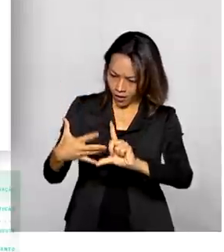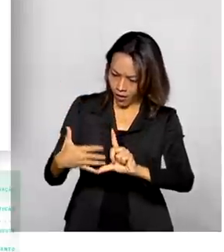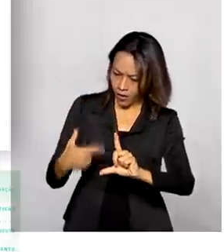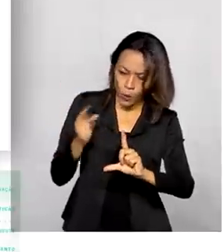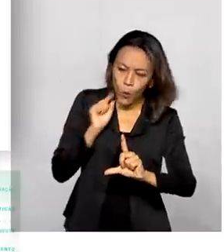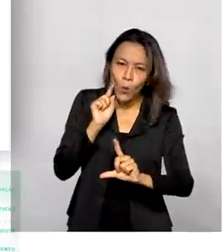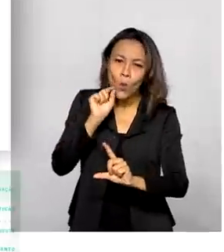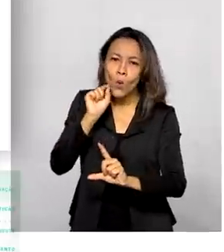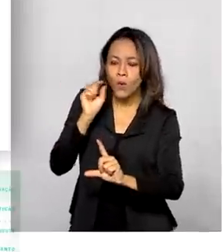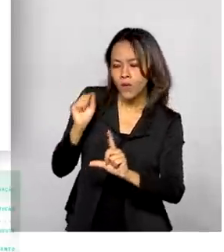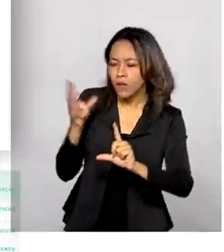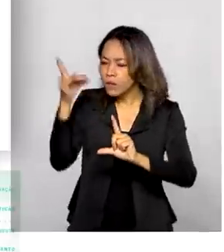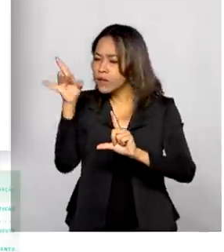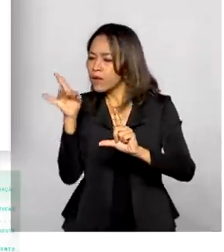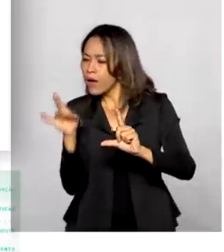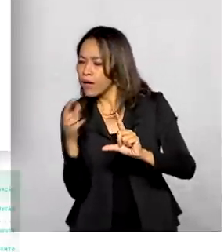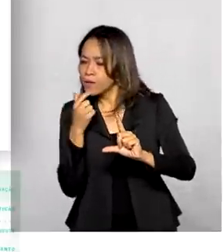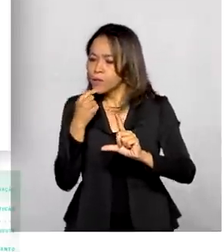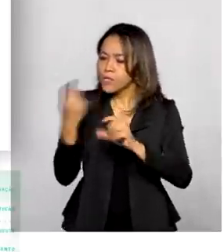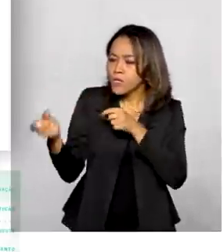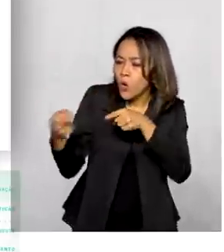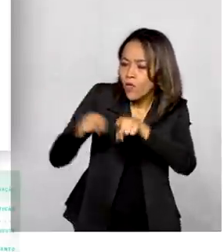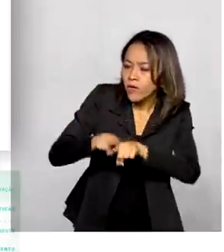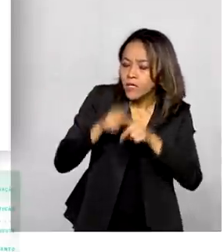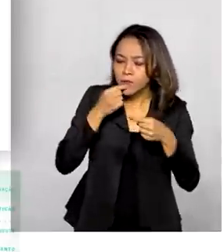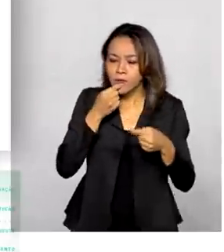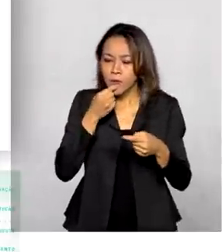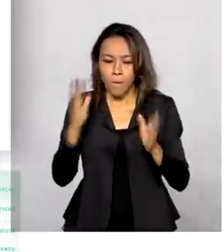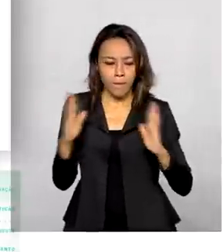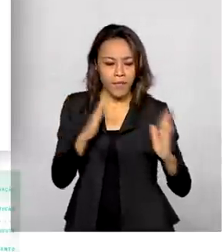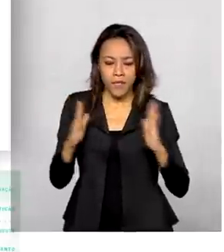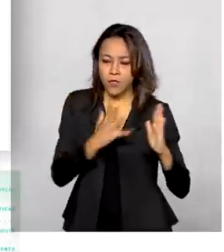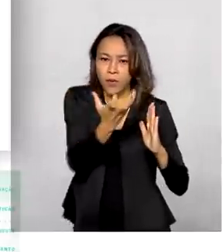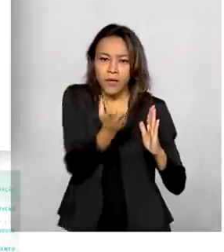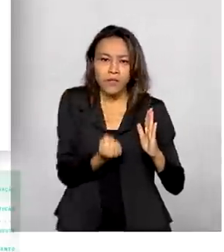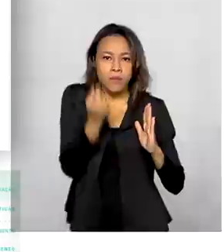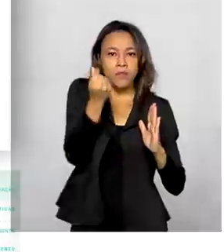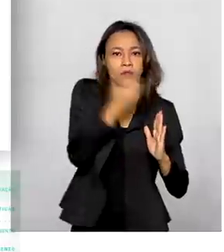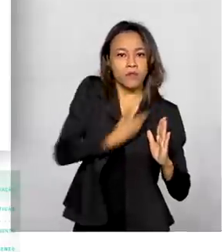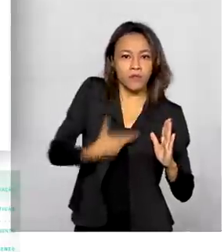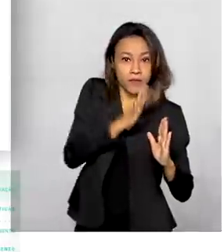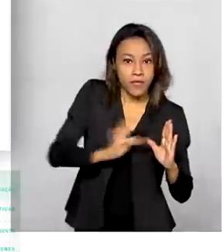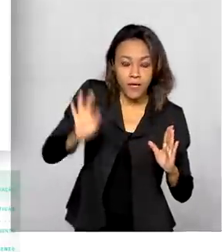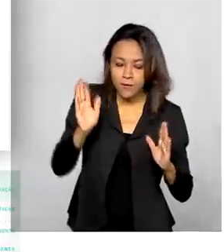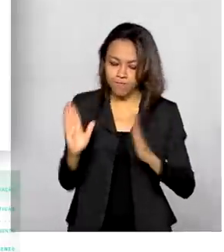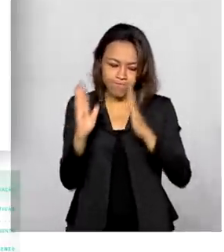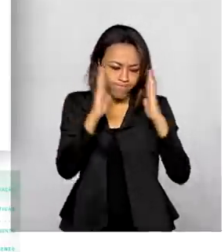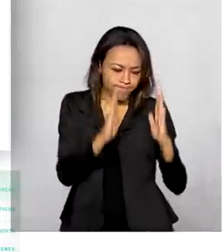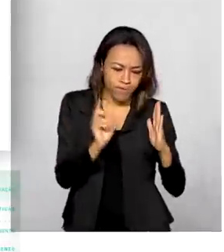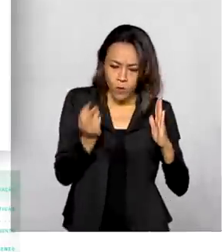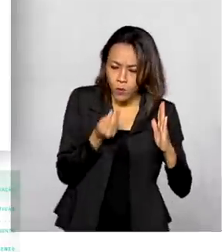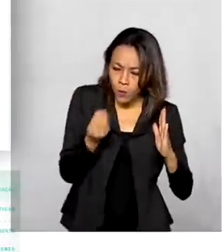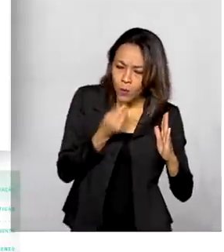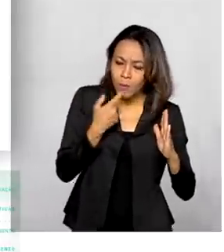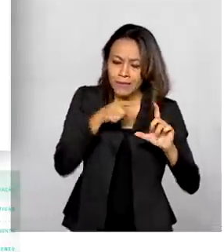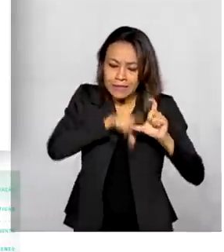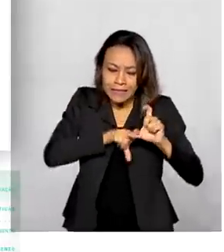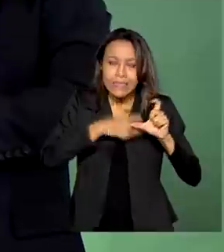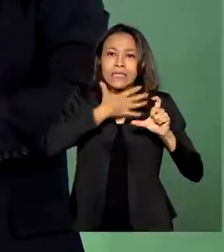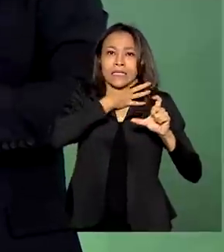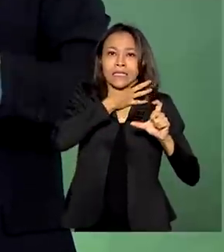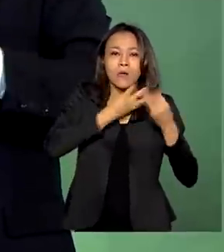detalhes sobre o andamento de convênios, prazos para recebimento de recursos da União e pendências na prestação de